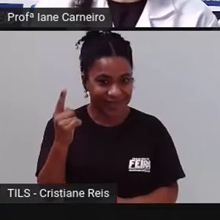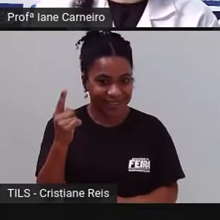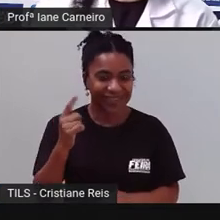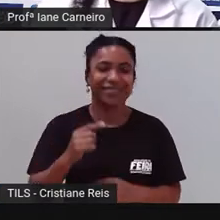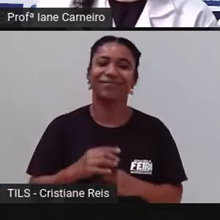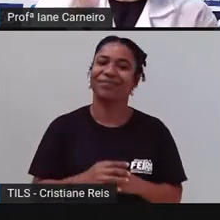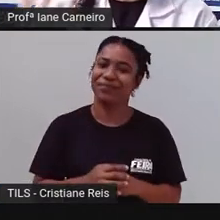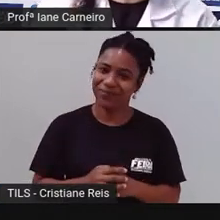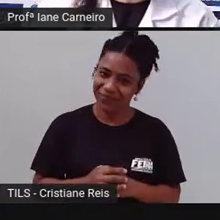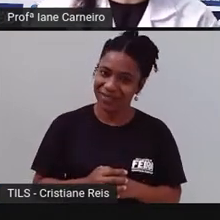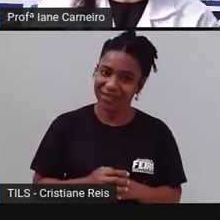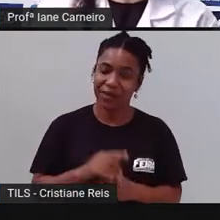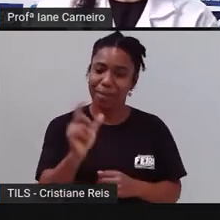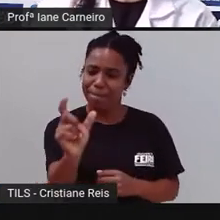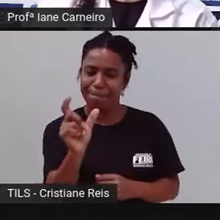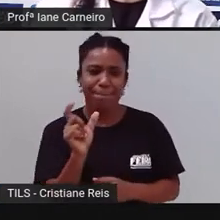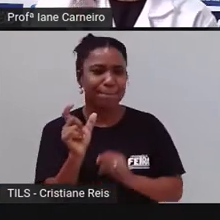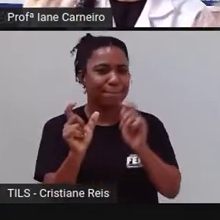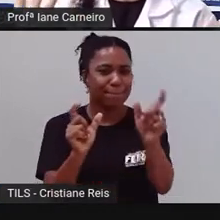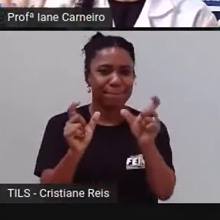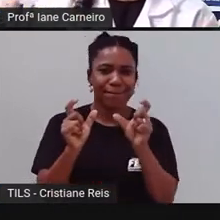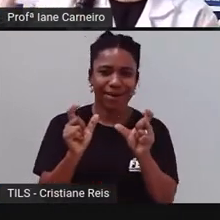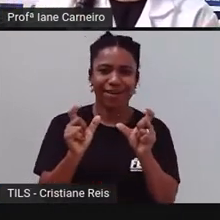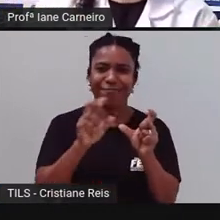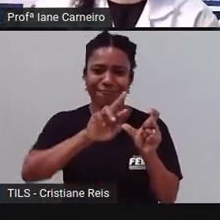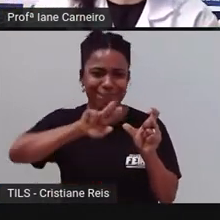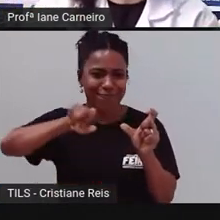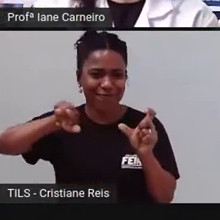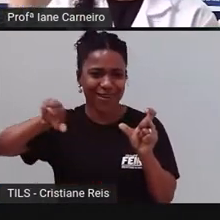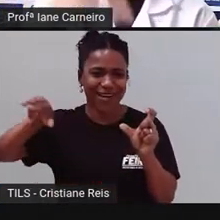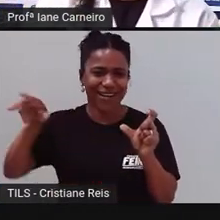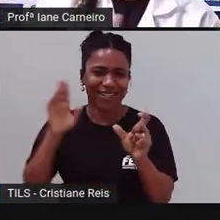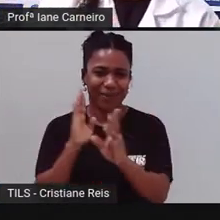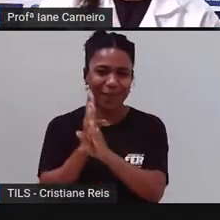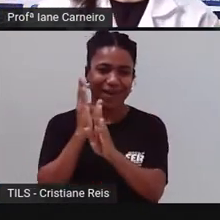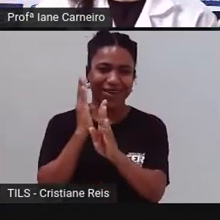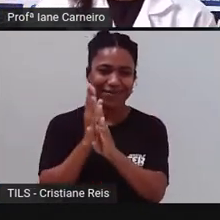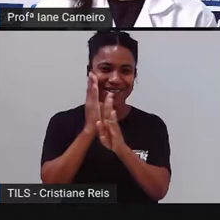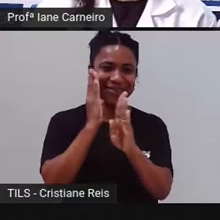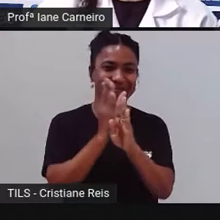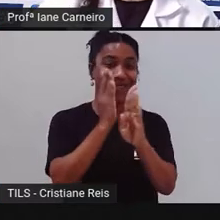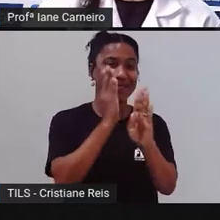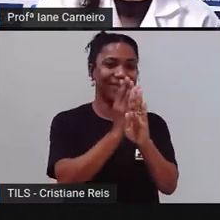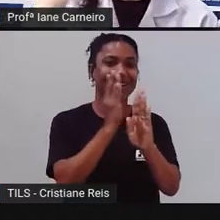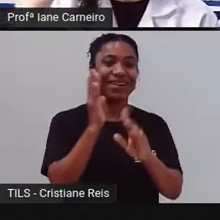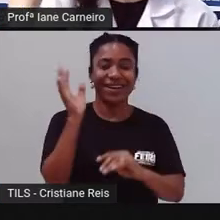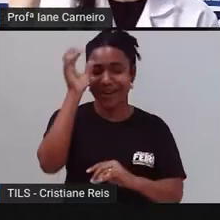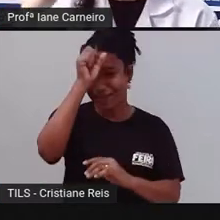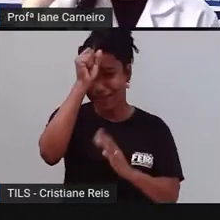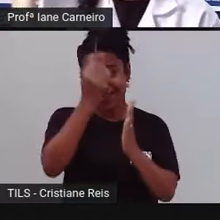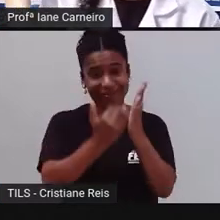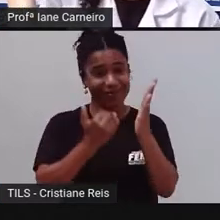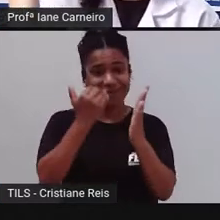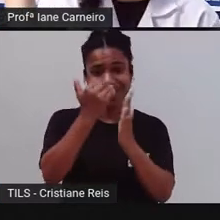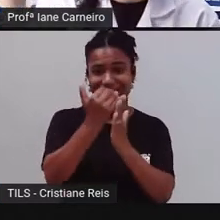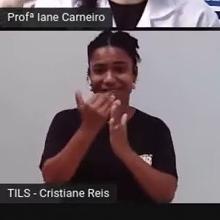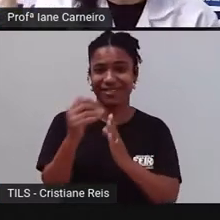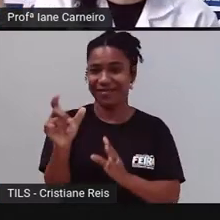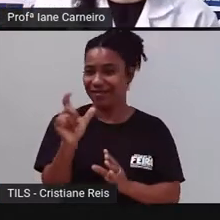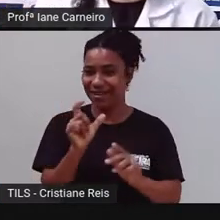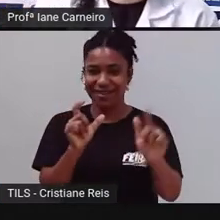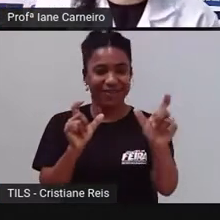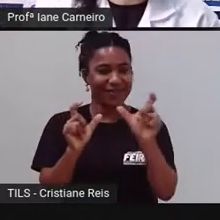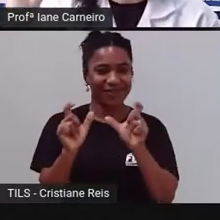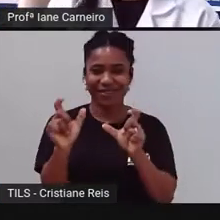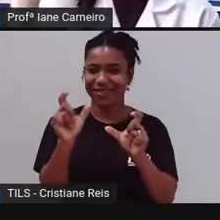palavras, né? E a gente amplia o repertório das palavras com as adivinhas, né? Porque cada vez que você descobre uma